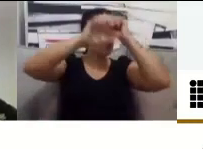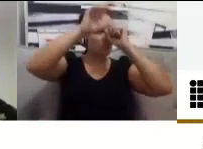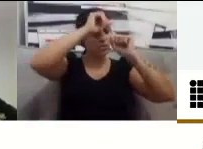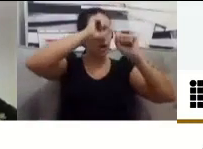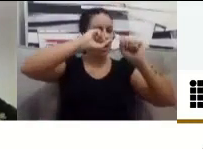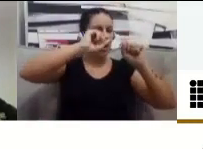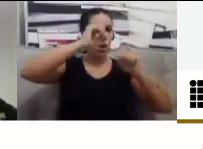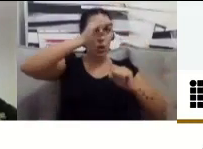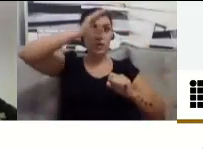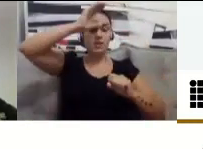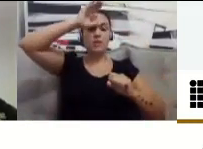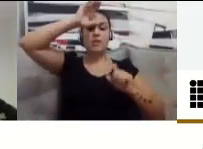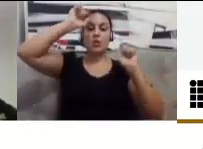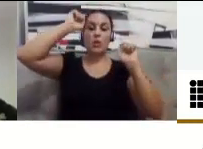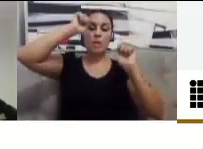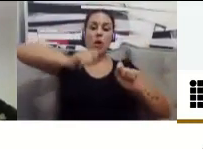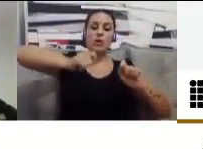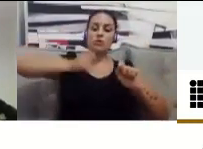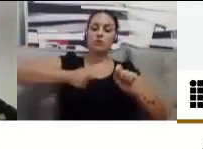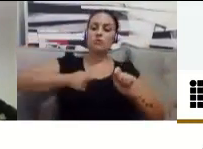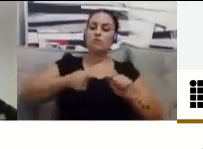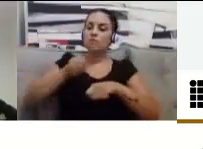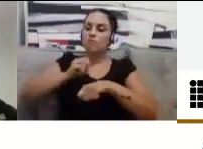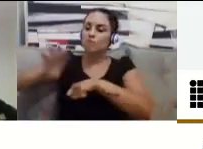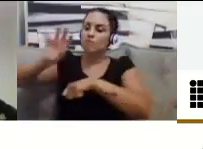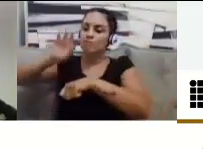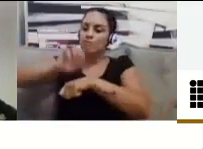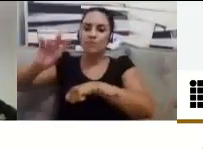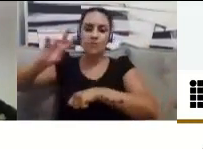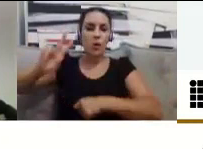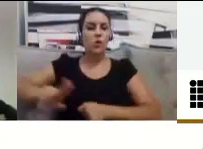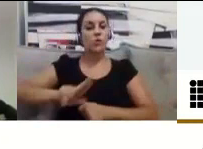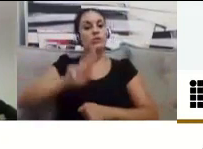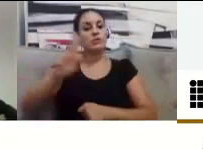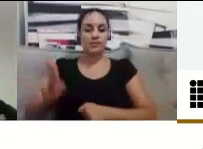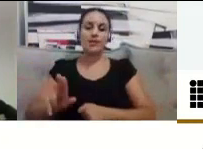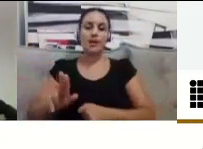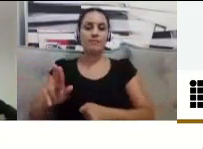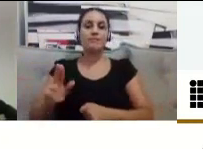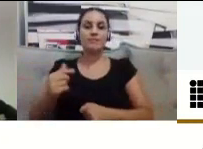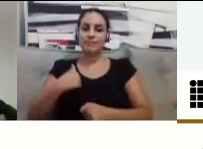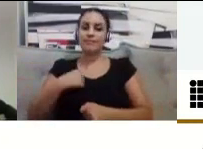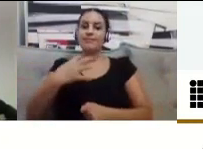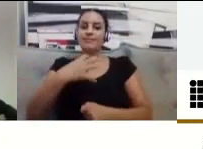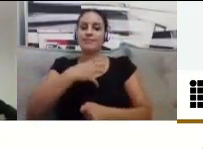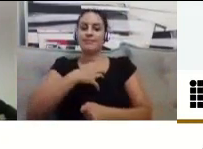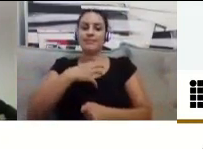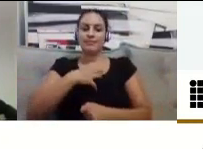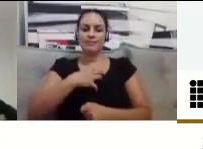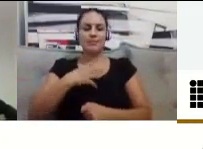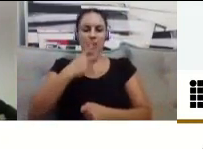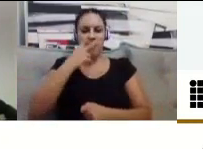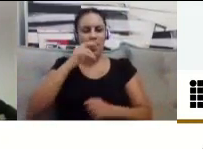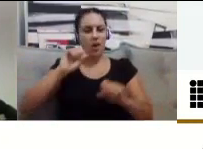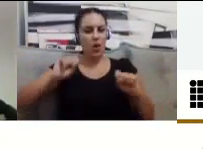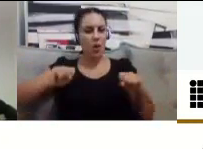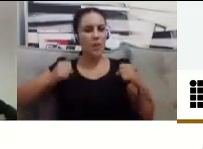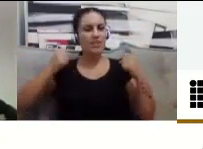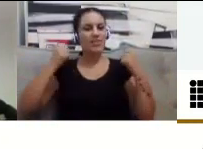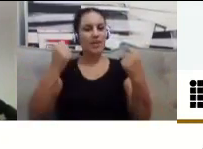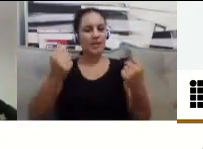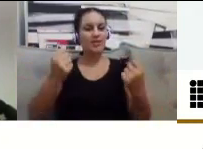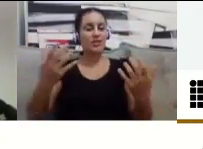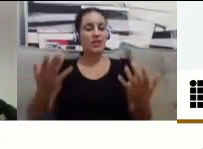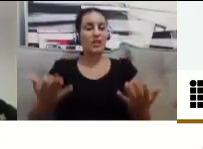eles ensinam, só tem uma equipe competente. Foi muito triste o período que eu precisei passar distante, a nível de